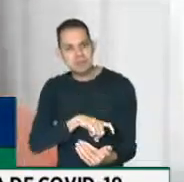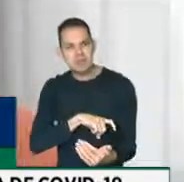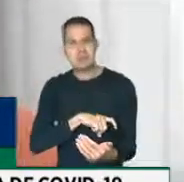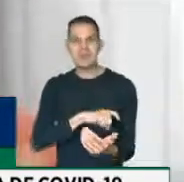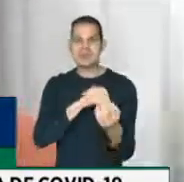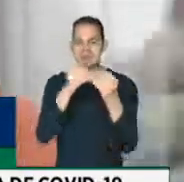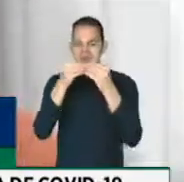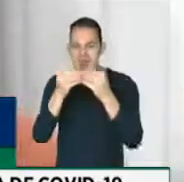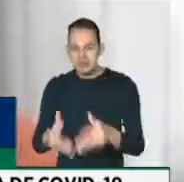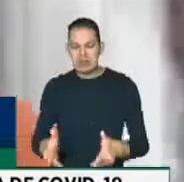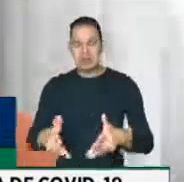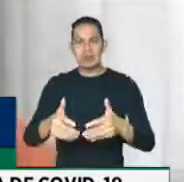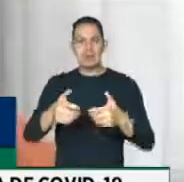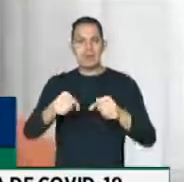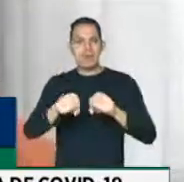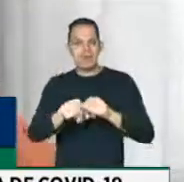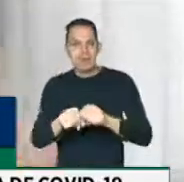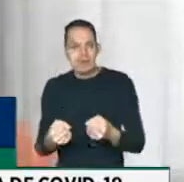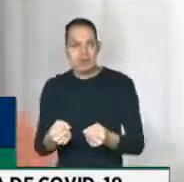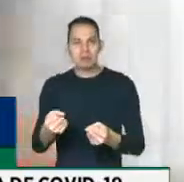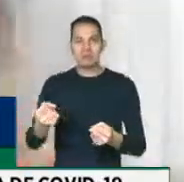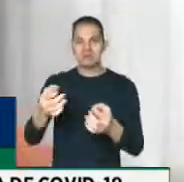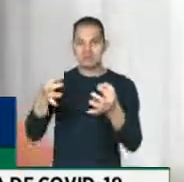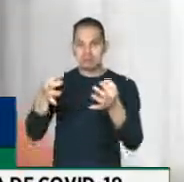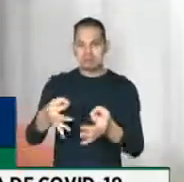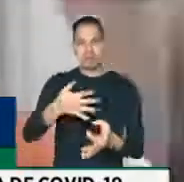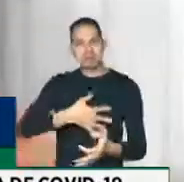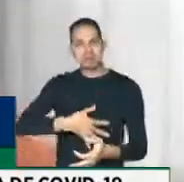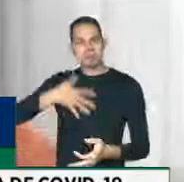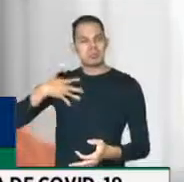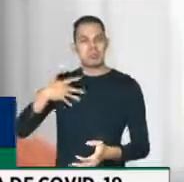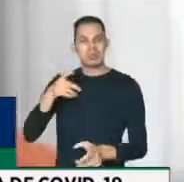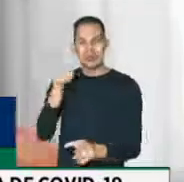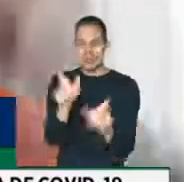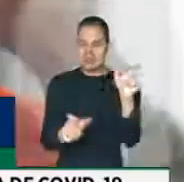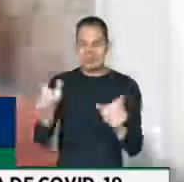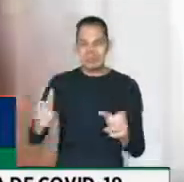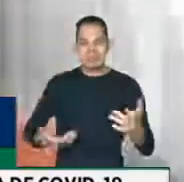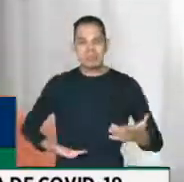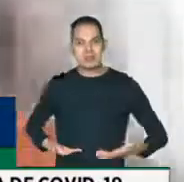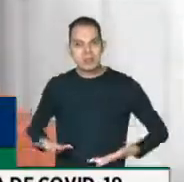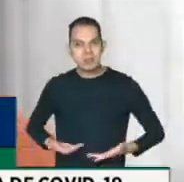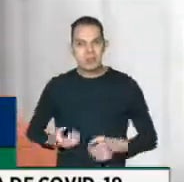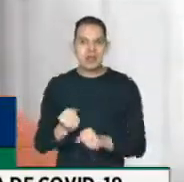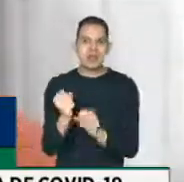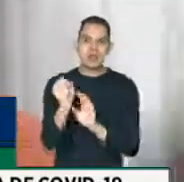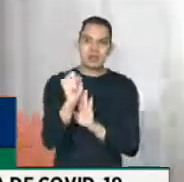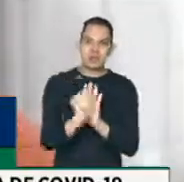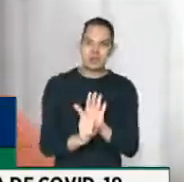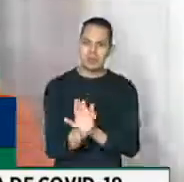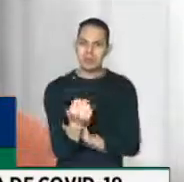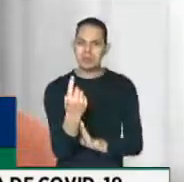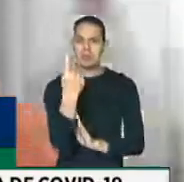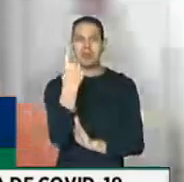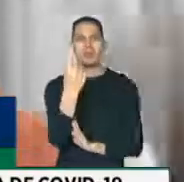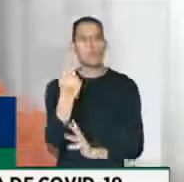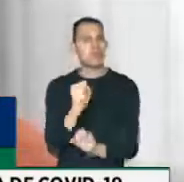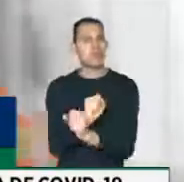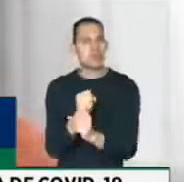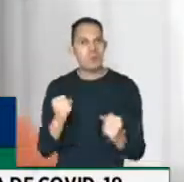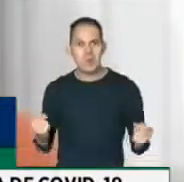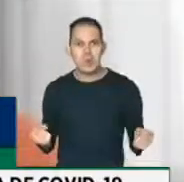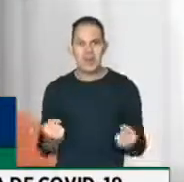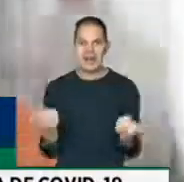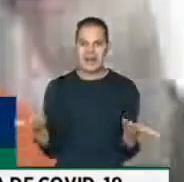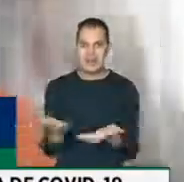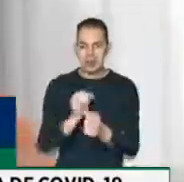destruição da dignidade dos trabalhadores. Mais de um século de sindicalismo no Brasil é inadmissível que vocês queiram usar a